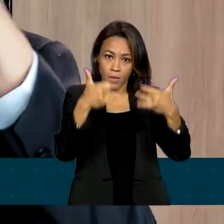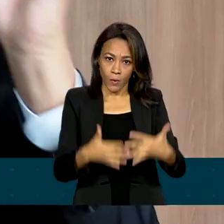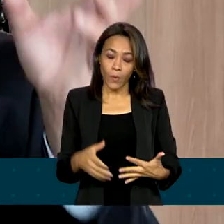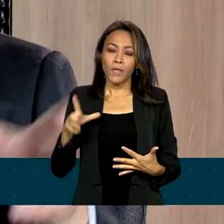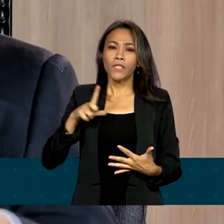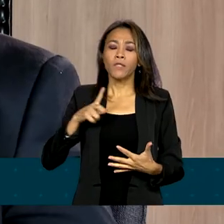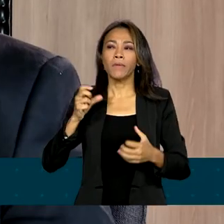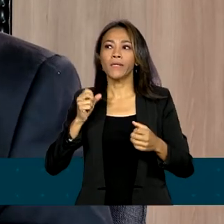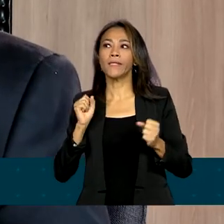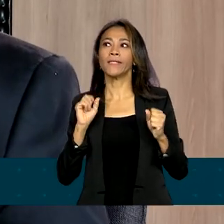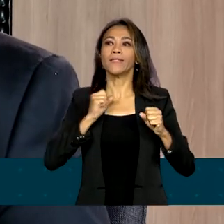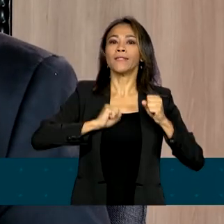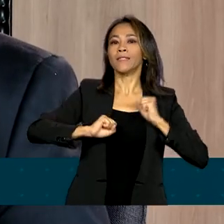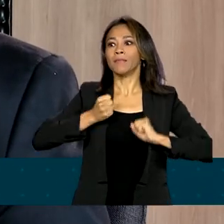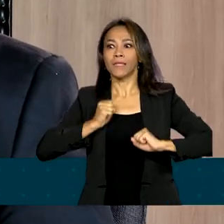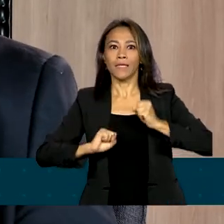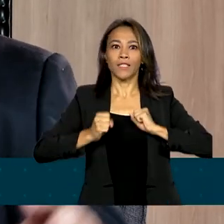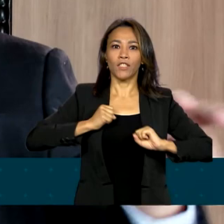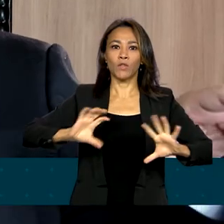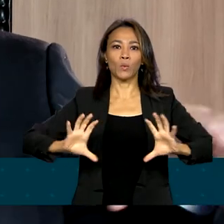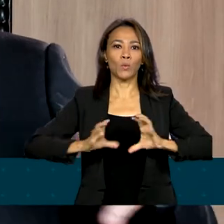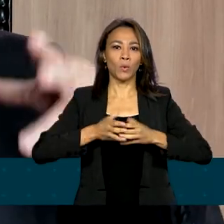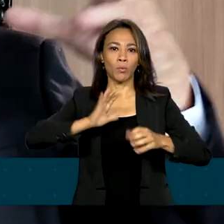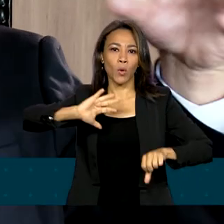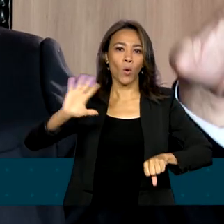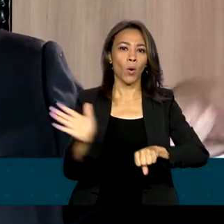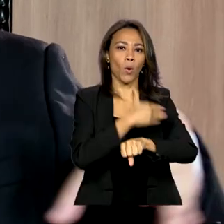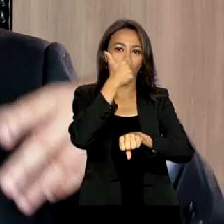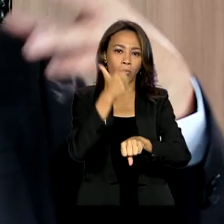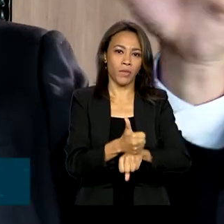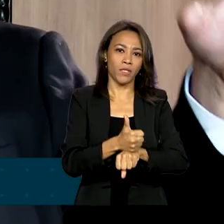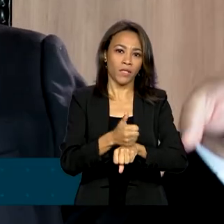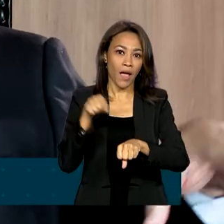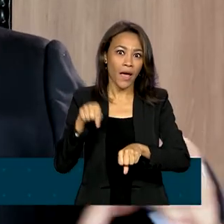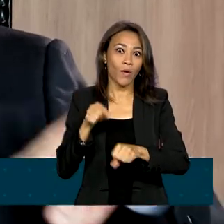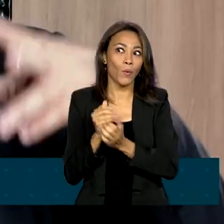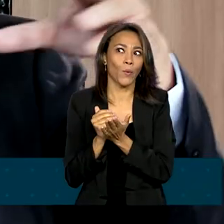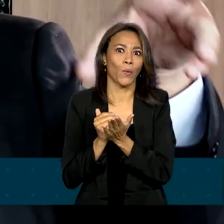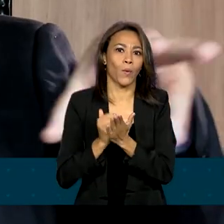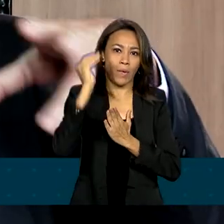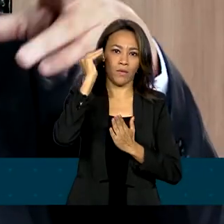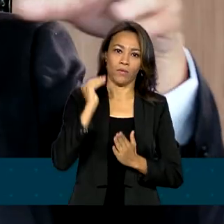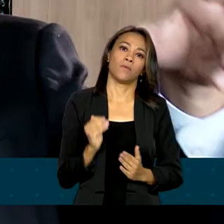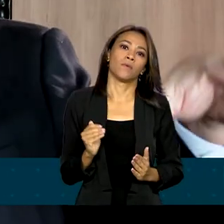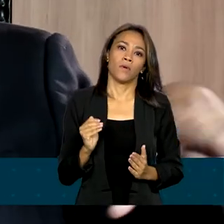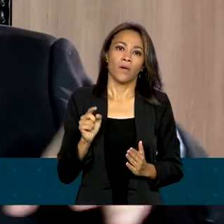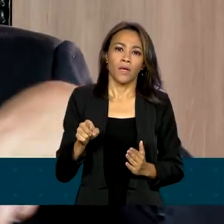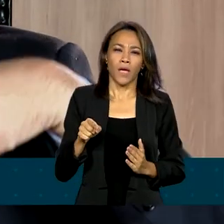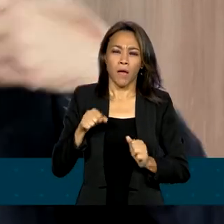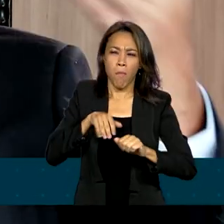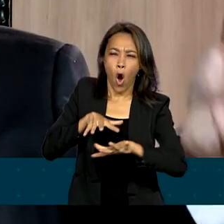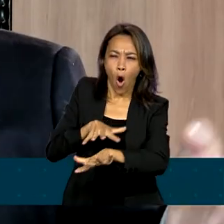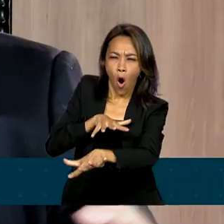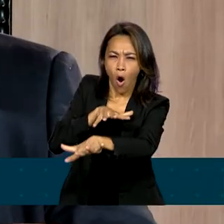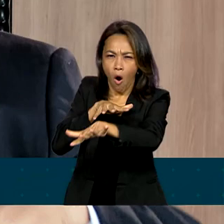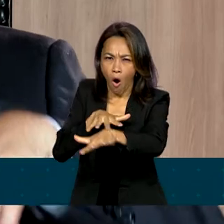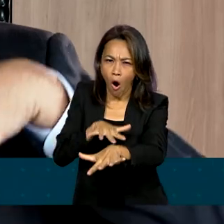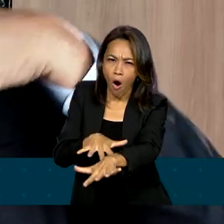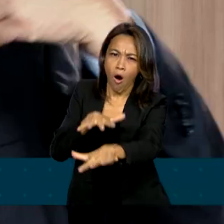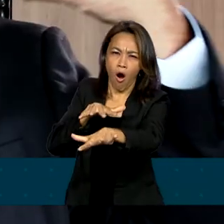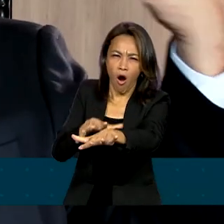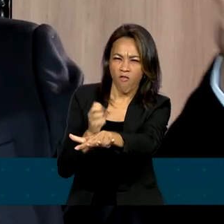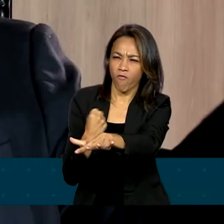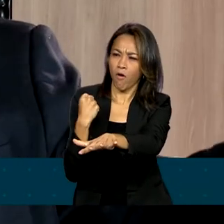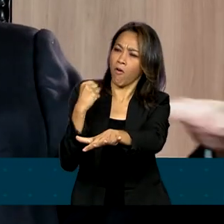golpistas de que isto seria uma espécie de estopim, que a partir daqueles eventos muito fortes,